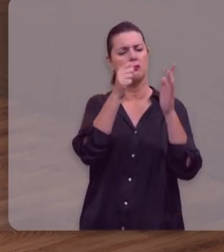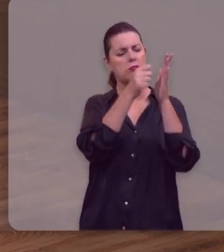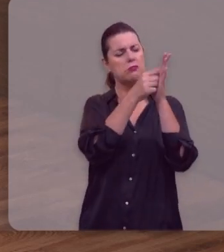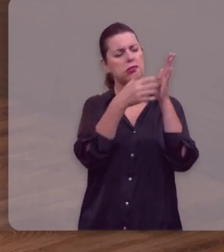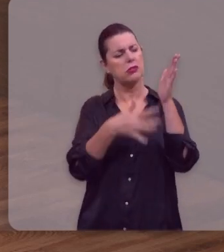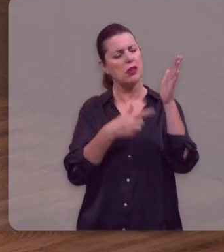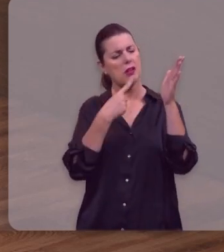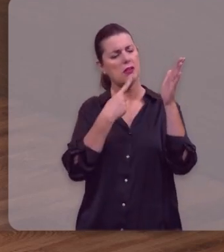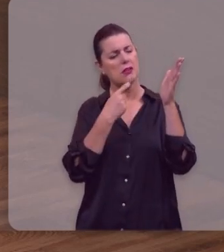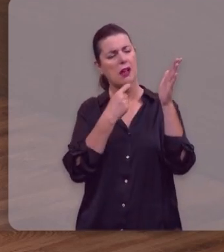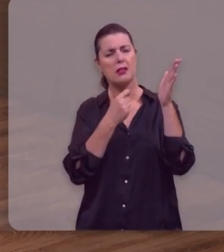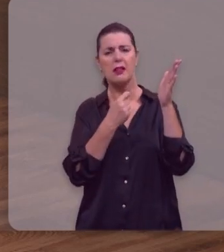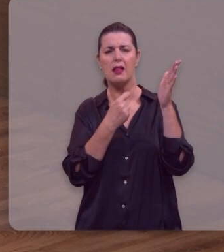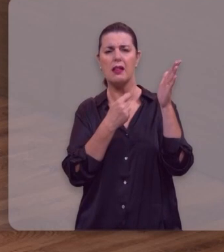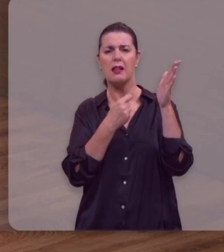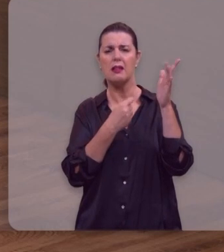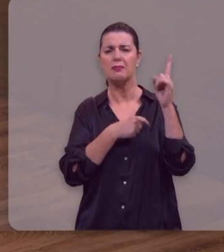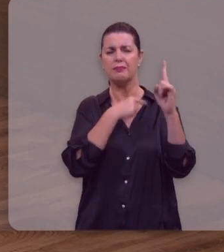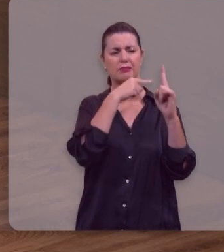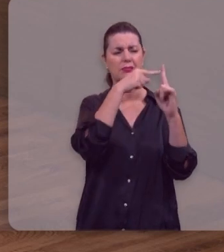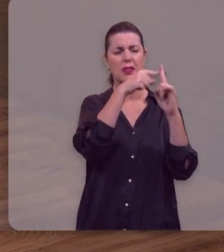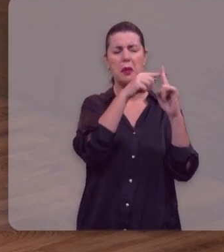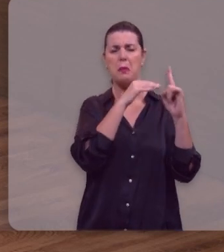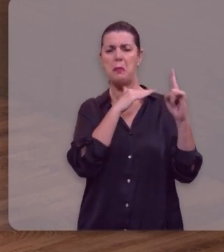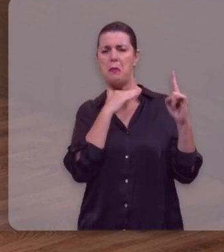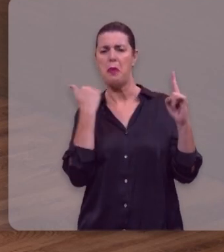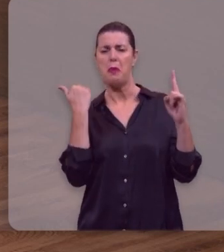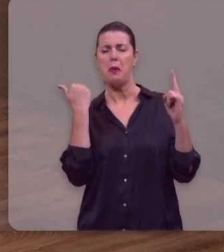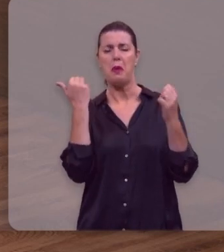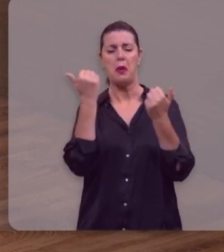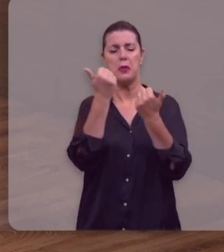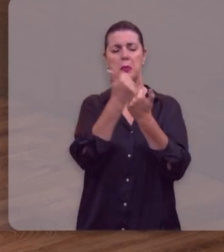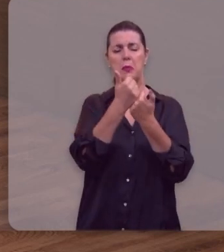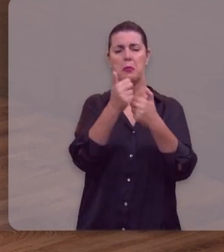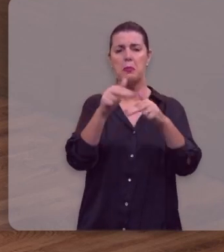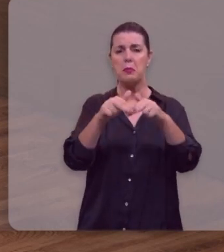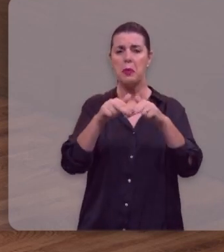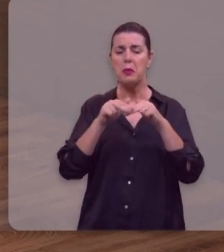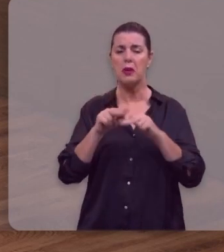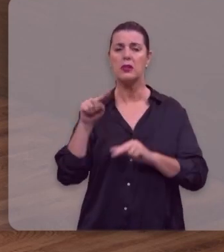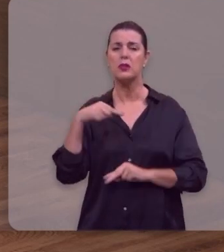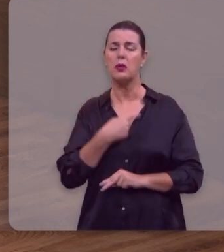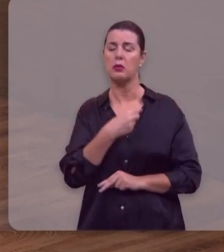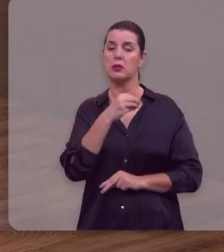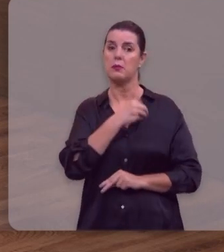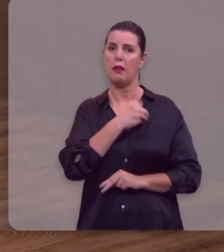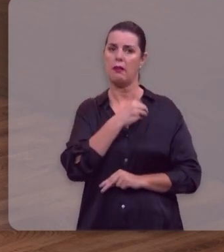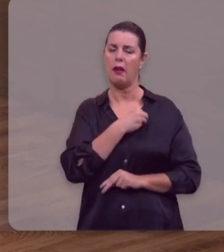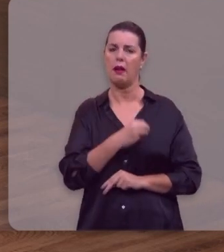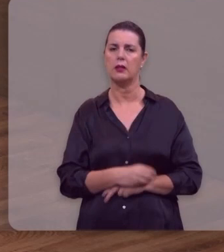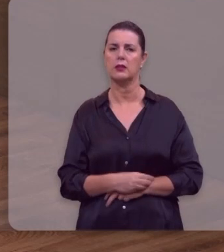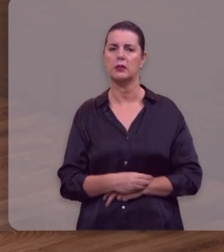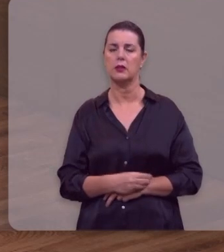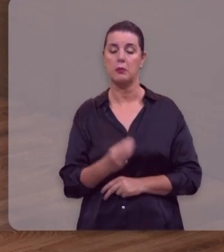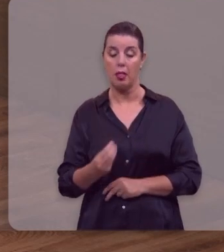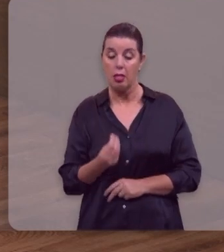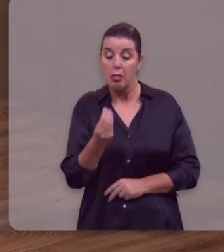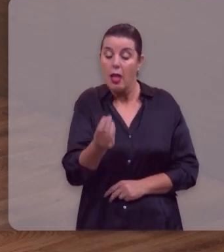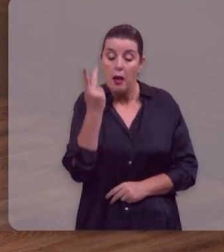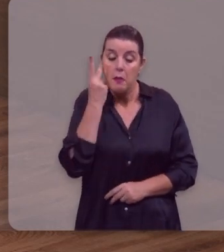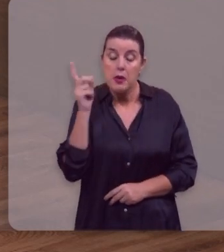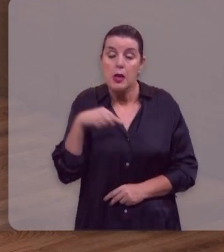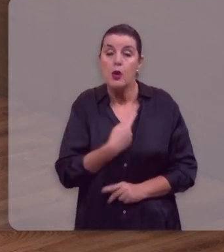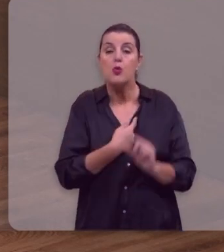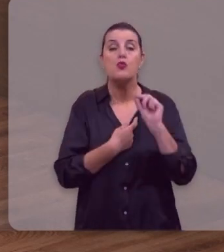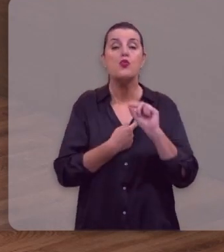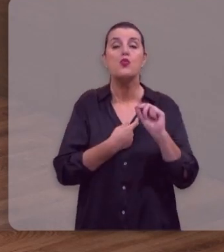sangue no calvário, morrendo pelos nossos pecados, para conceder-nos